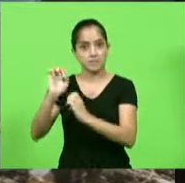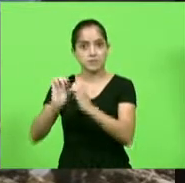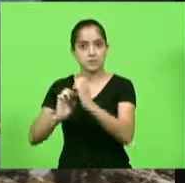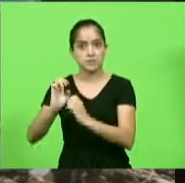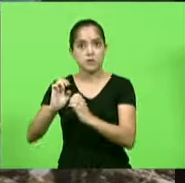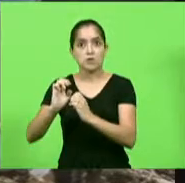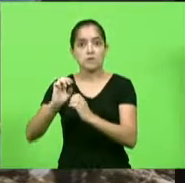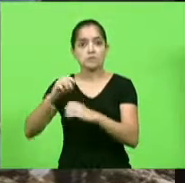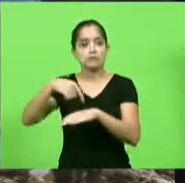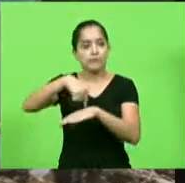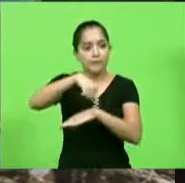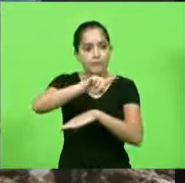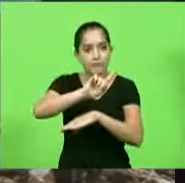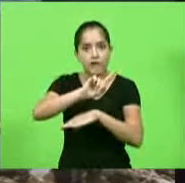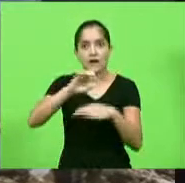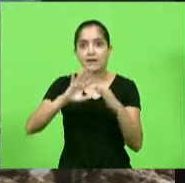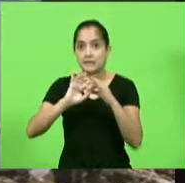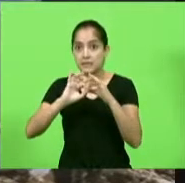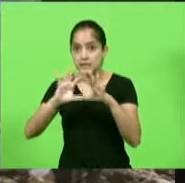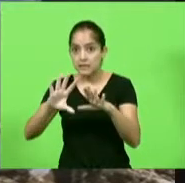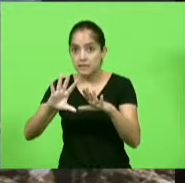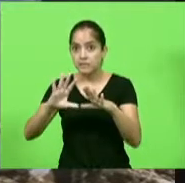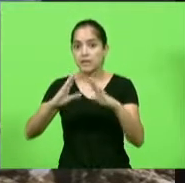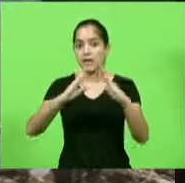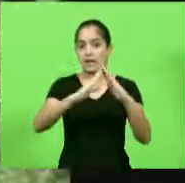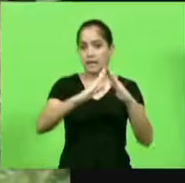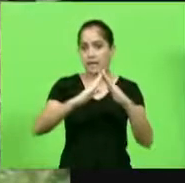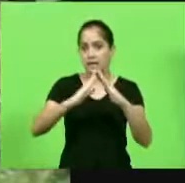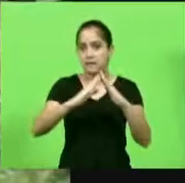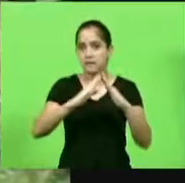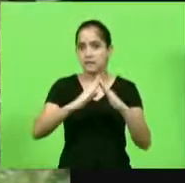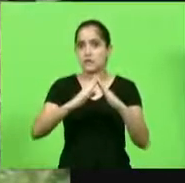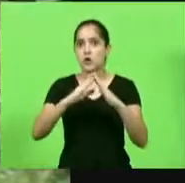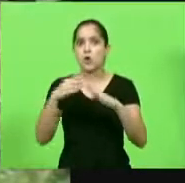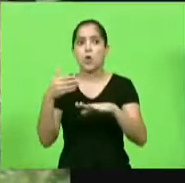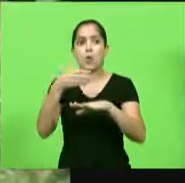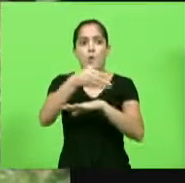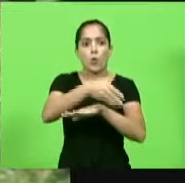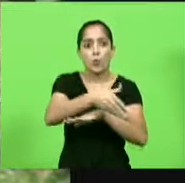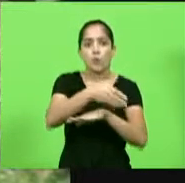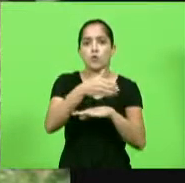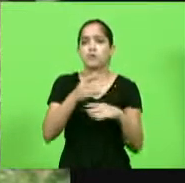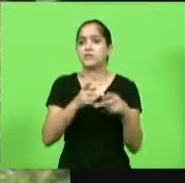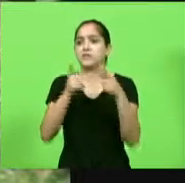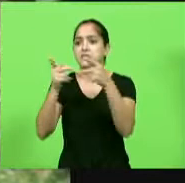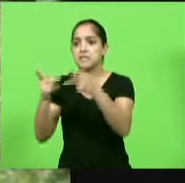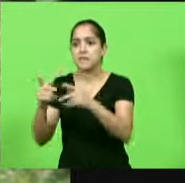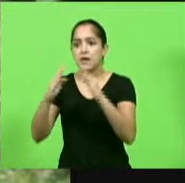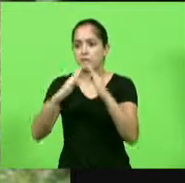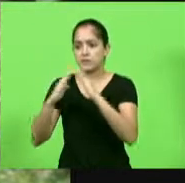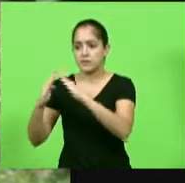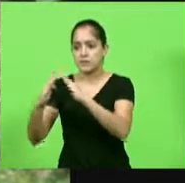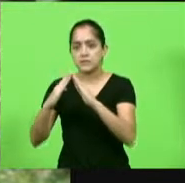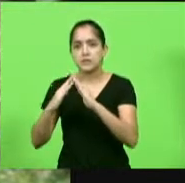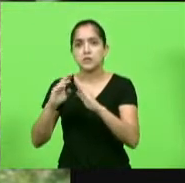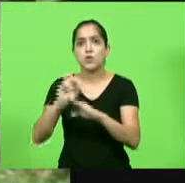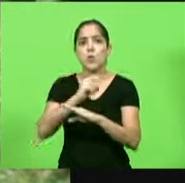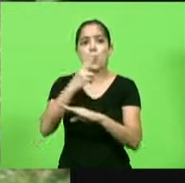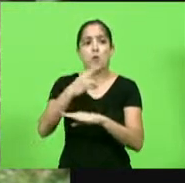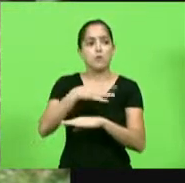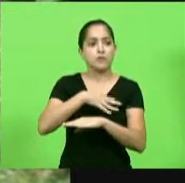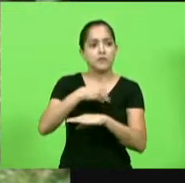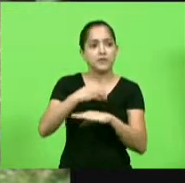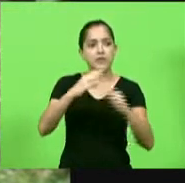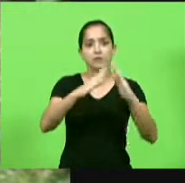permite que a pessoa acesse o próprio imóvel. Ah, quer fazer uma visita para o vizinho, quer fazer uma visita para um